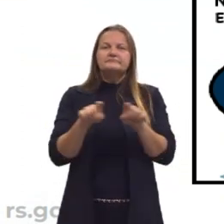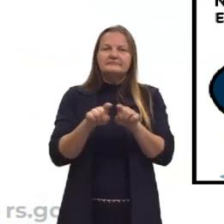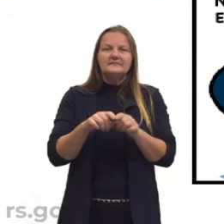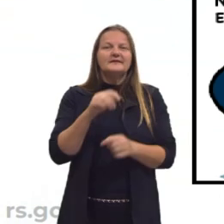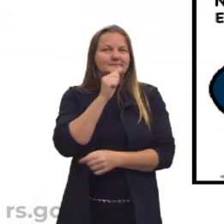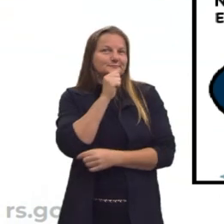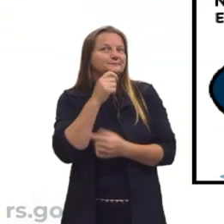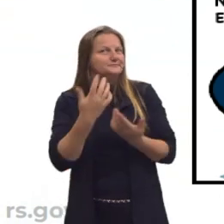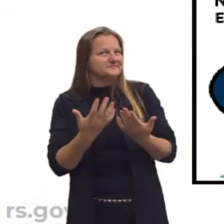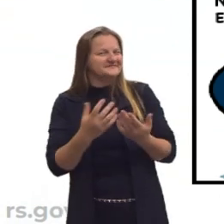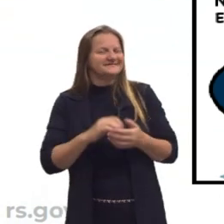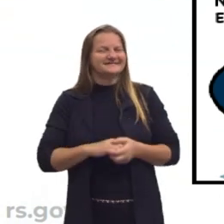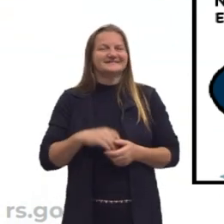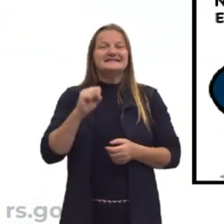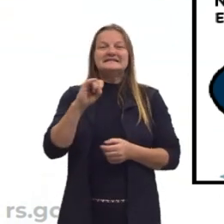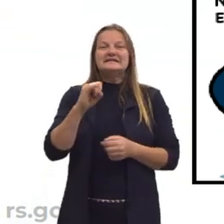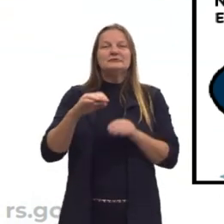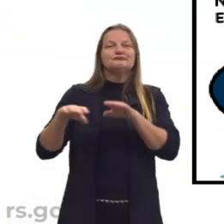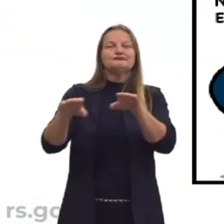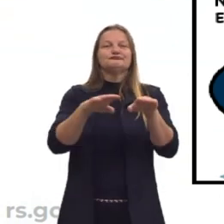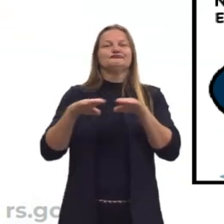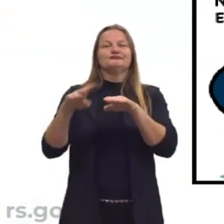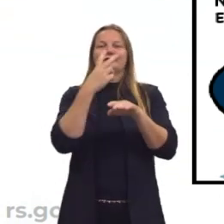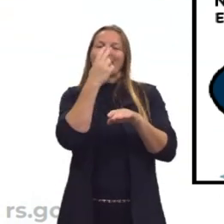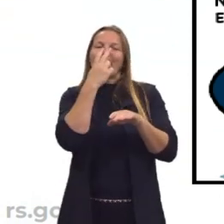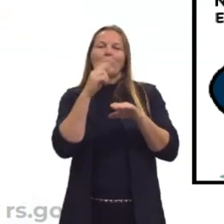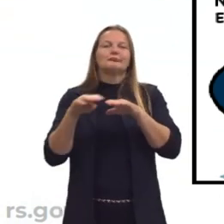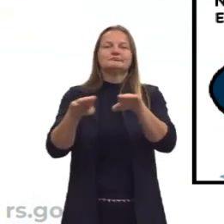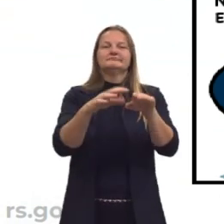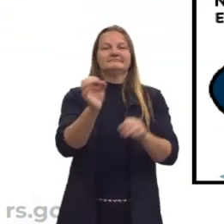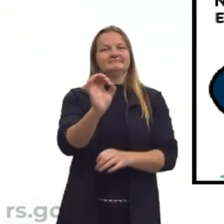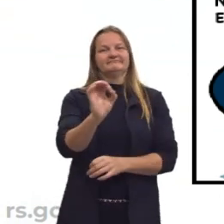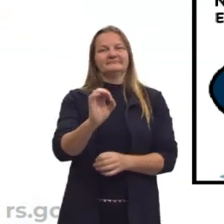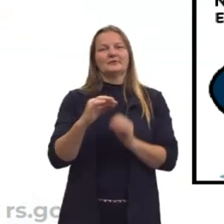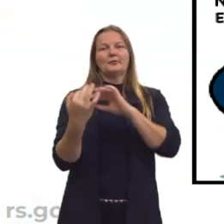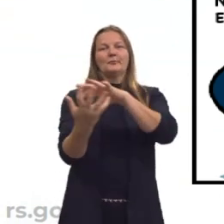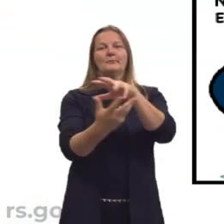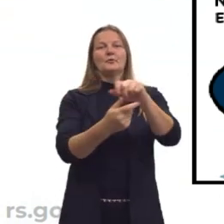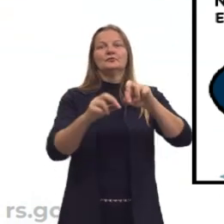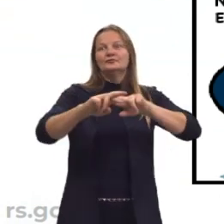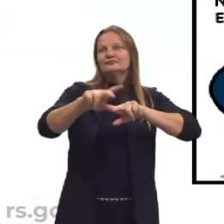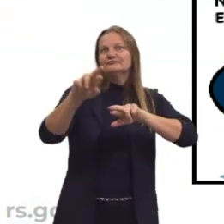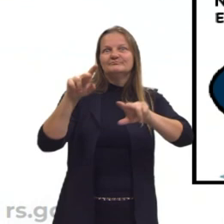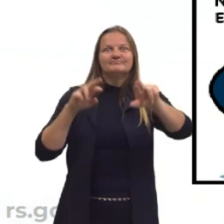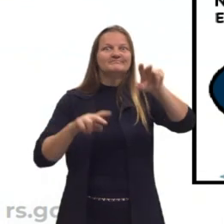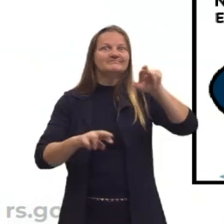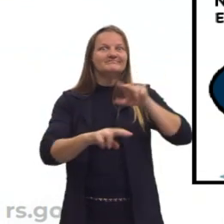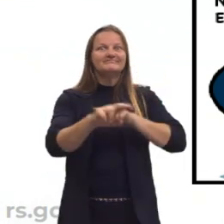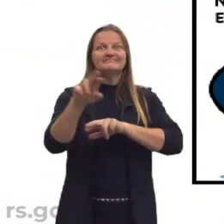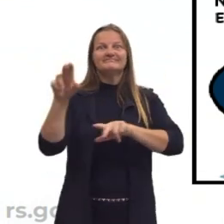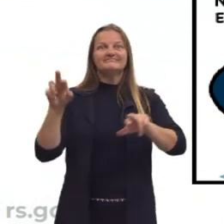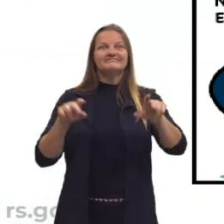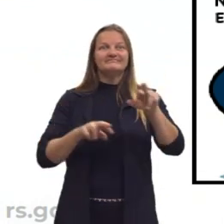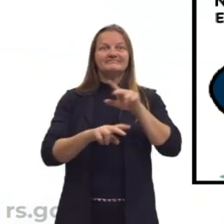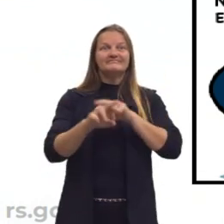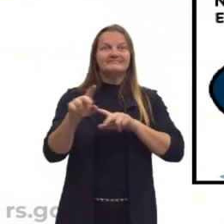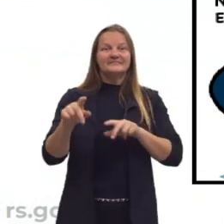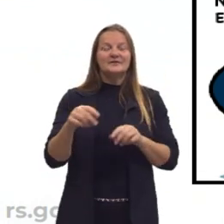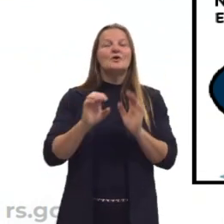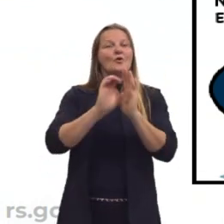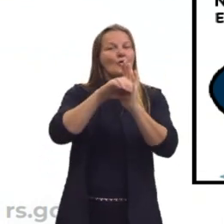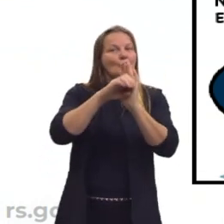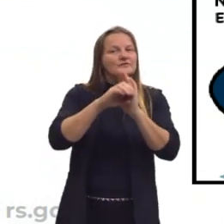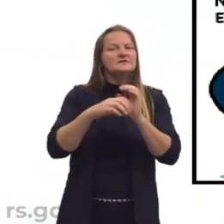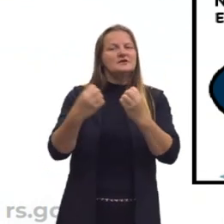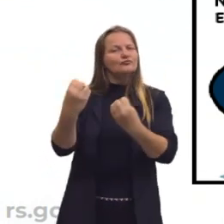bem, já pensou se todo mundo desse valor para uma coisa só? O mundo é pluri, é multi. Então, de acordo com a nossa concepção, nossa